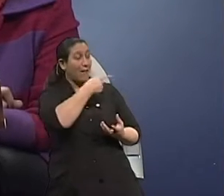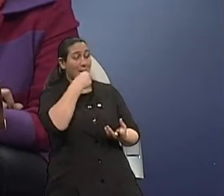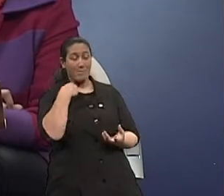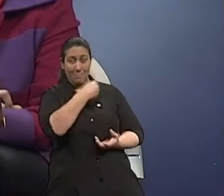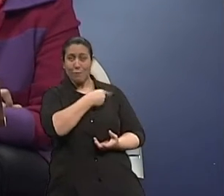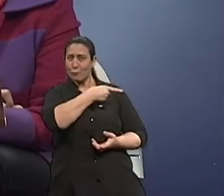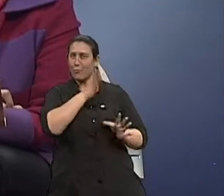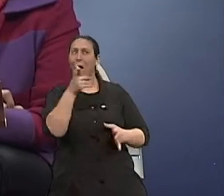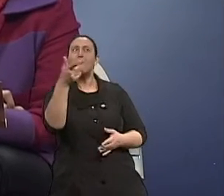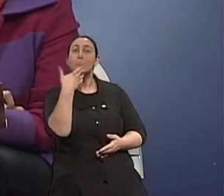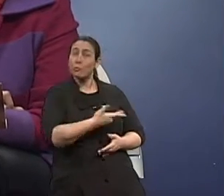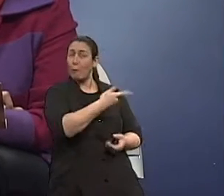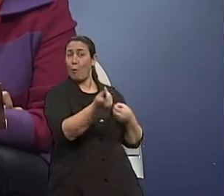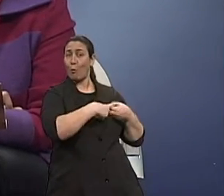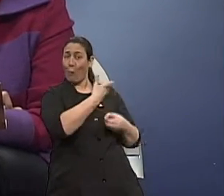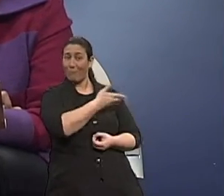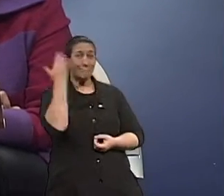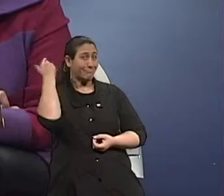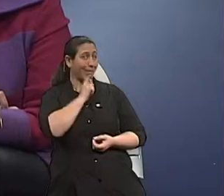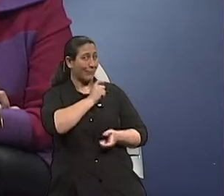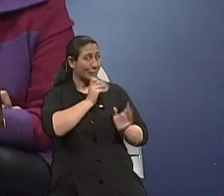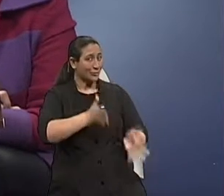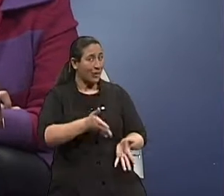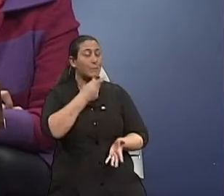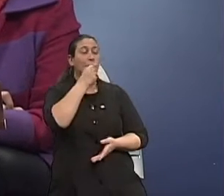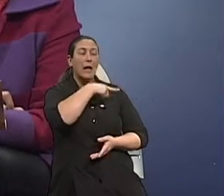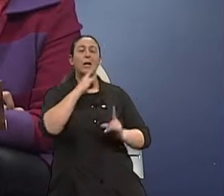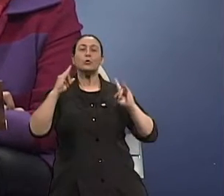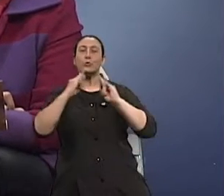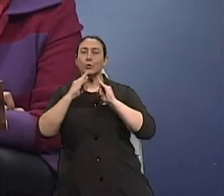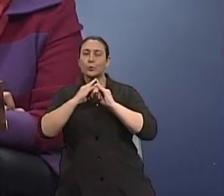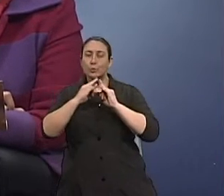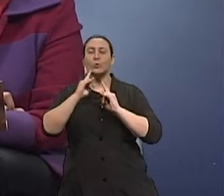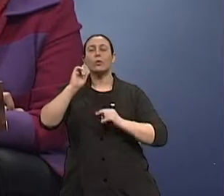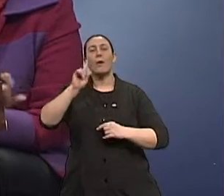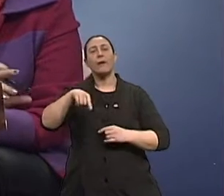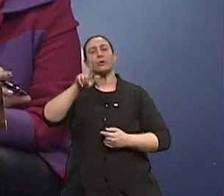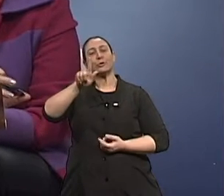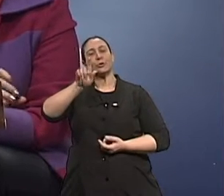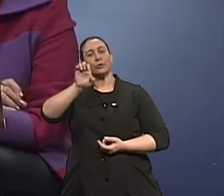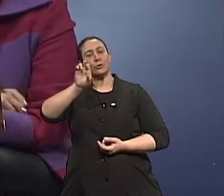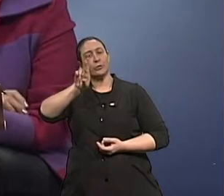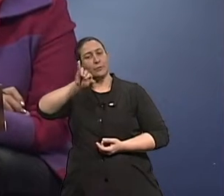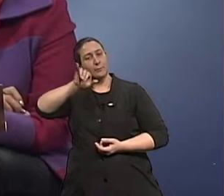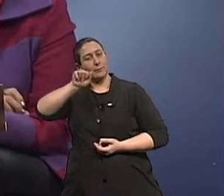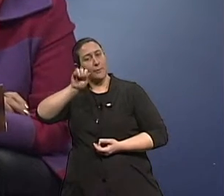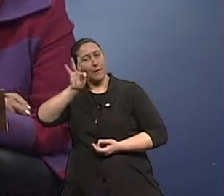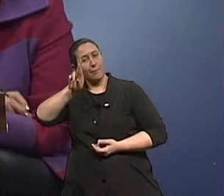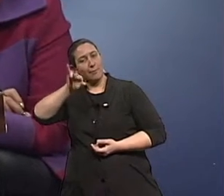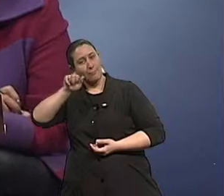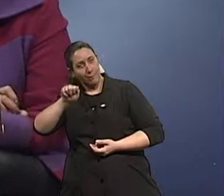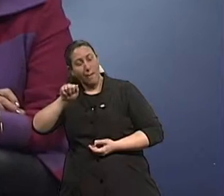sobre esse tema. Eu falo agora, então, com o diretor do Instituto de Geriatria e Gerontologia da Pontifícia Universidade